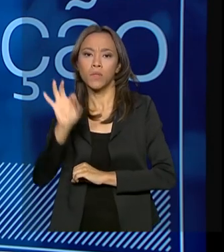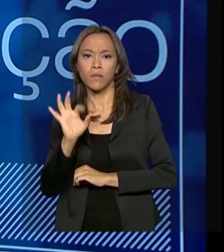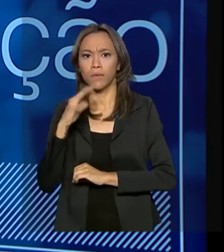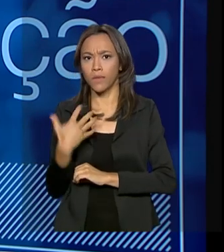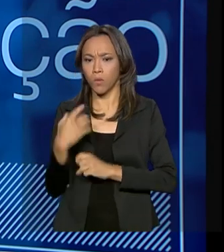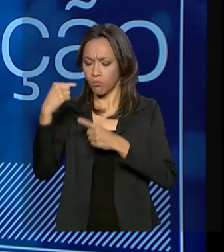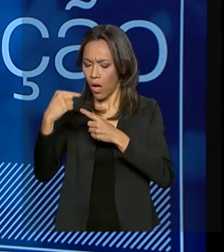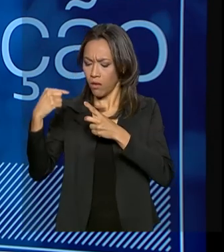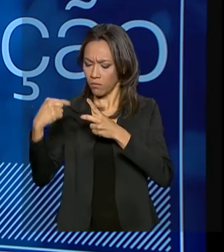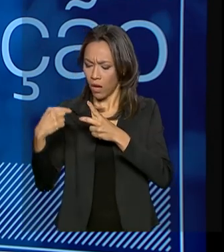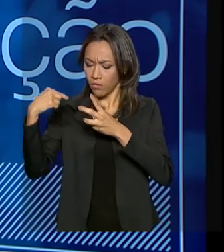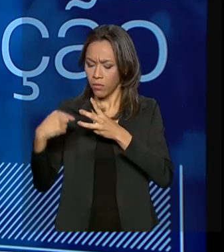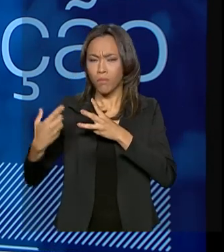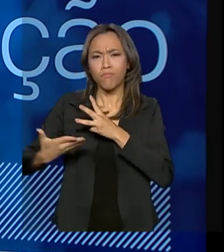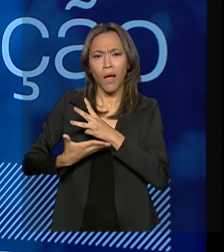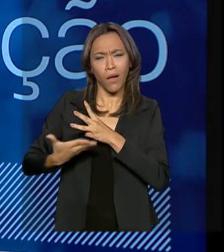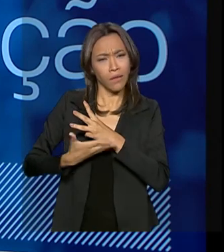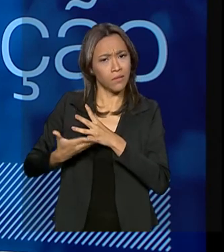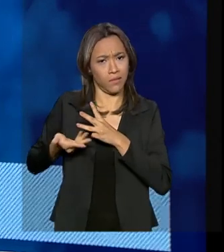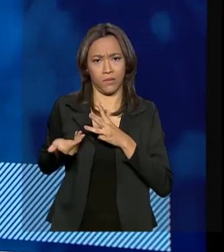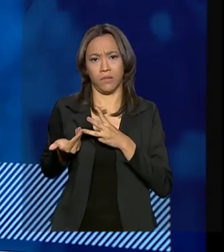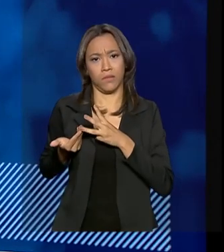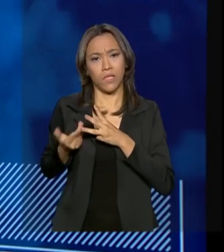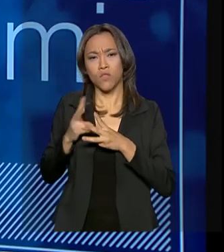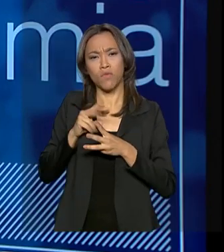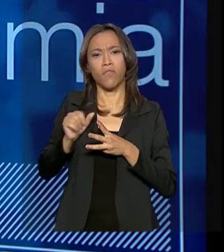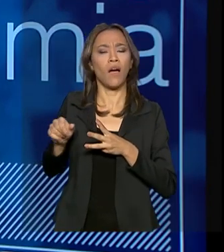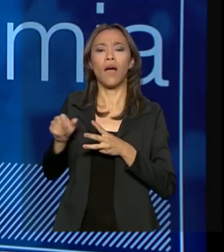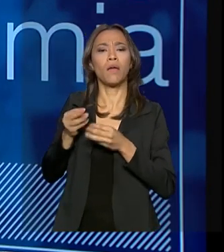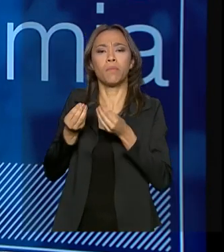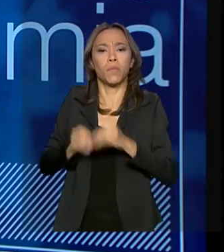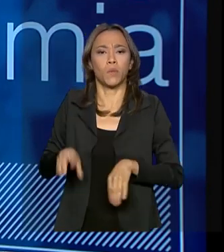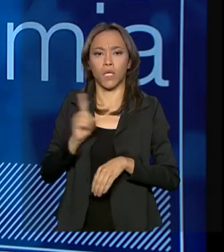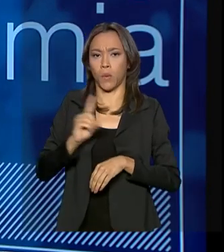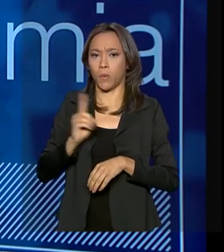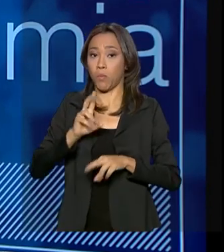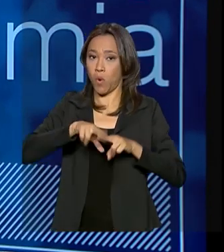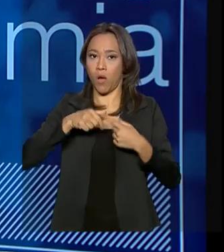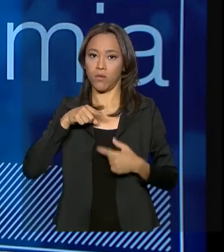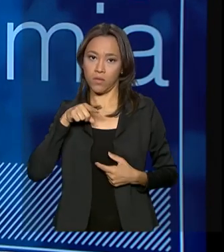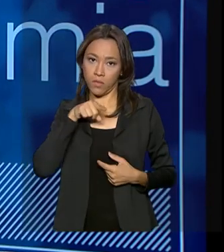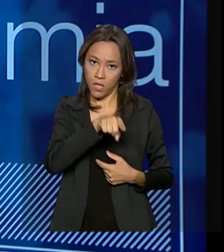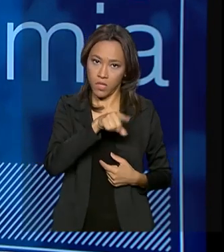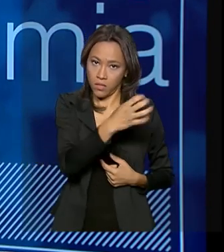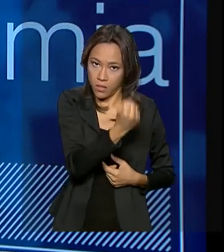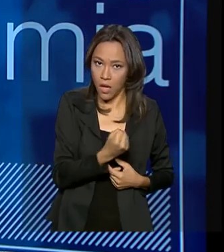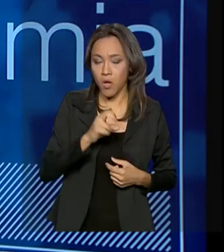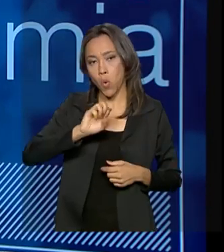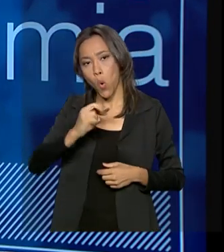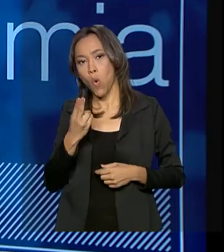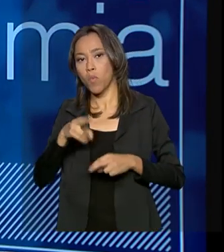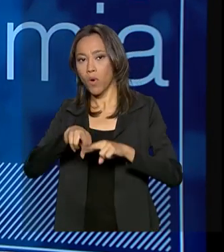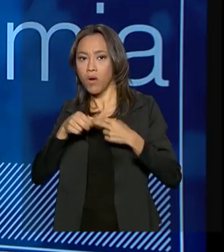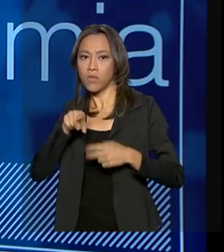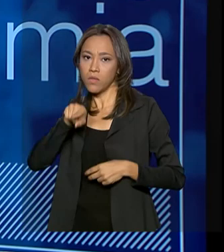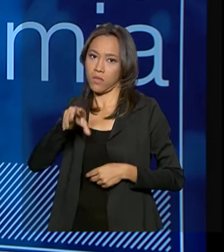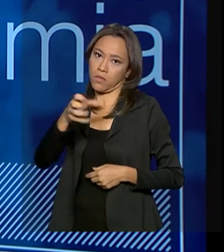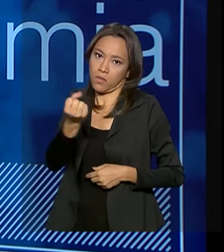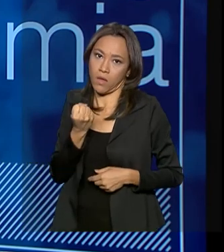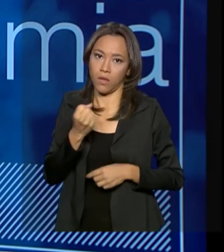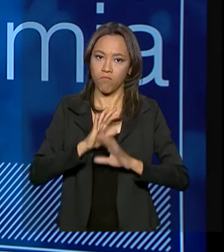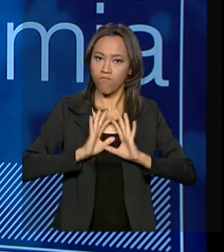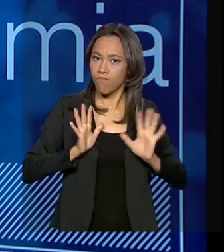todas essas questões básicas não são impactadas nem pelo saque imediato, nem pelo saque-aniversário. A única